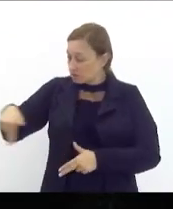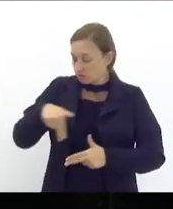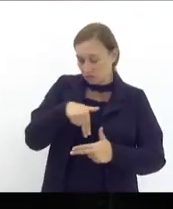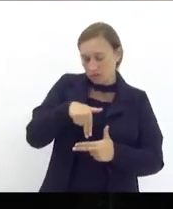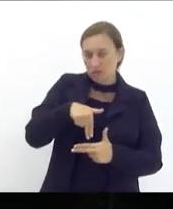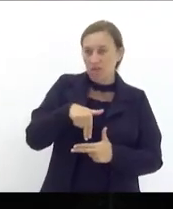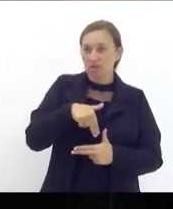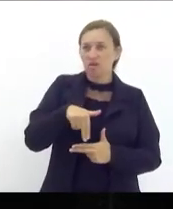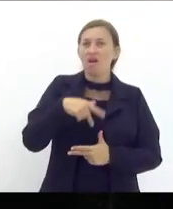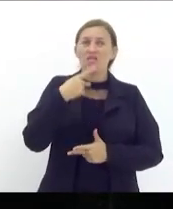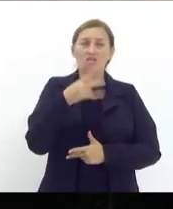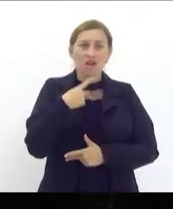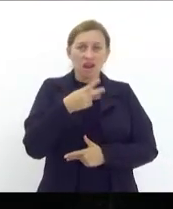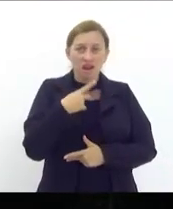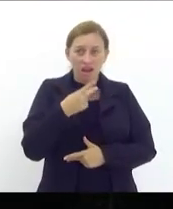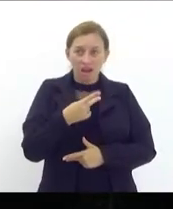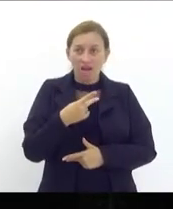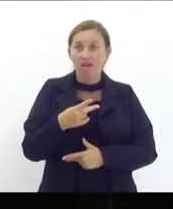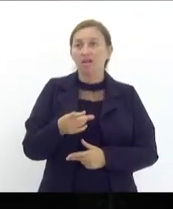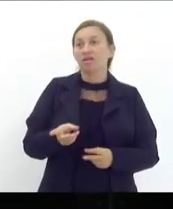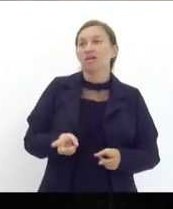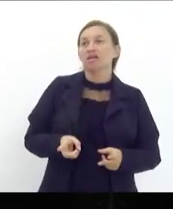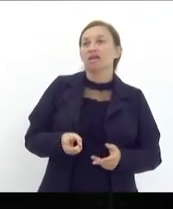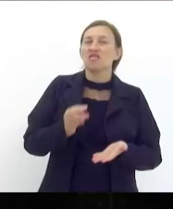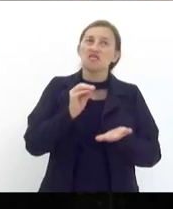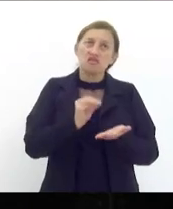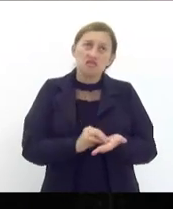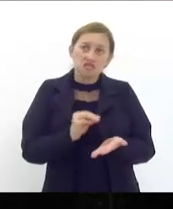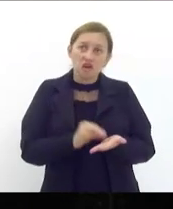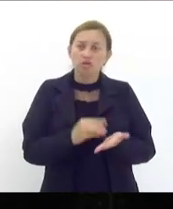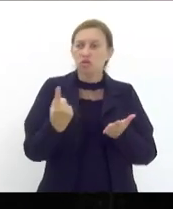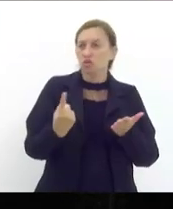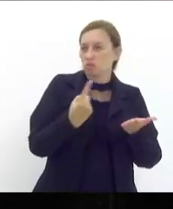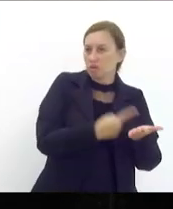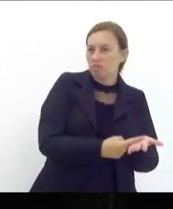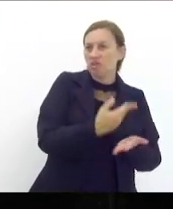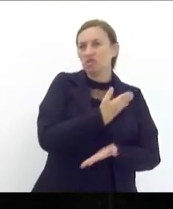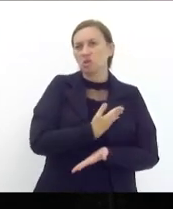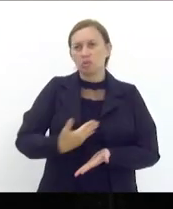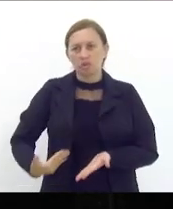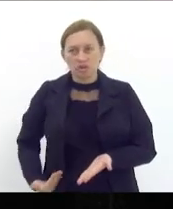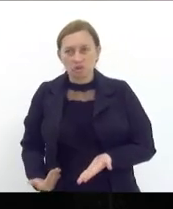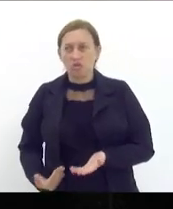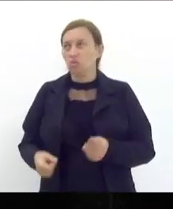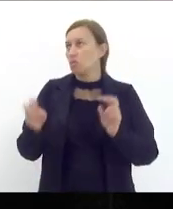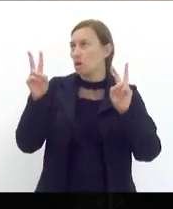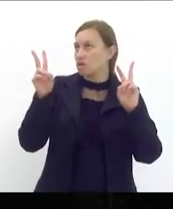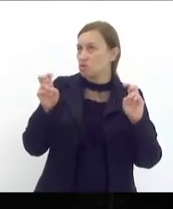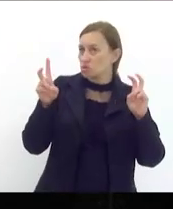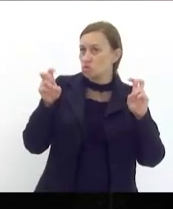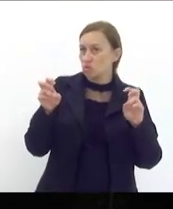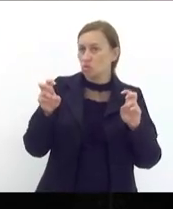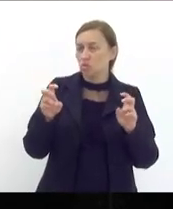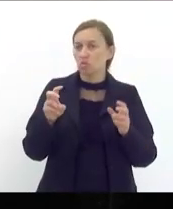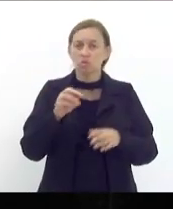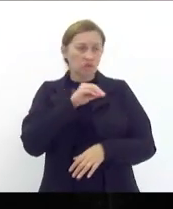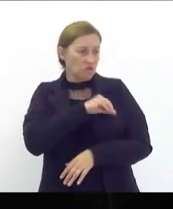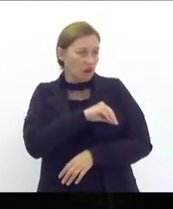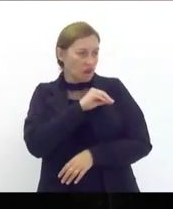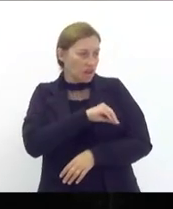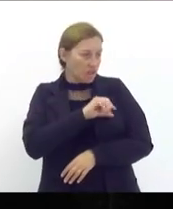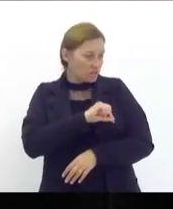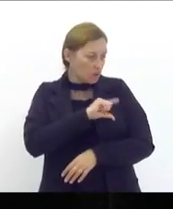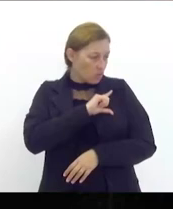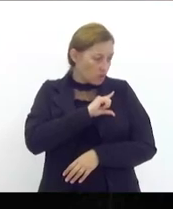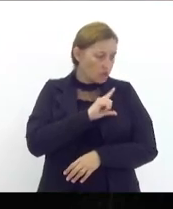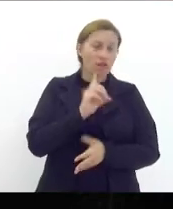falar a respeito da falta de compromisso do governador na questão de aumentos salariais